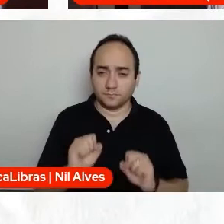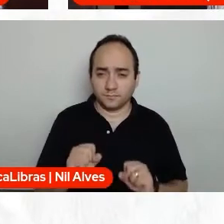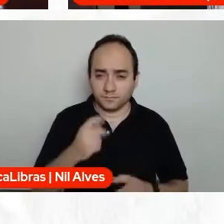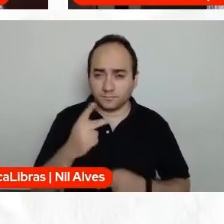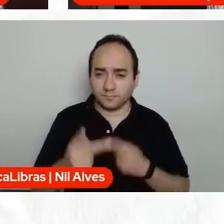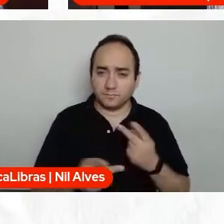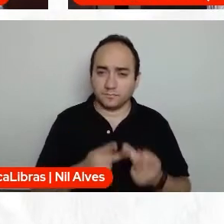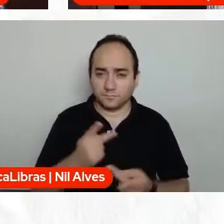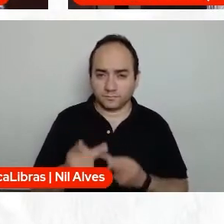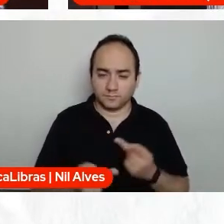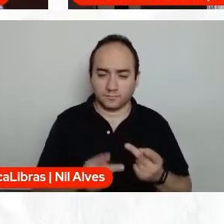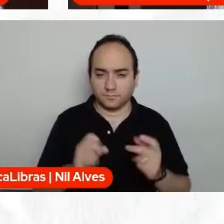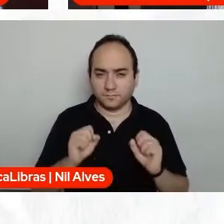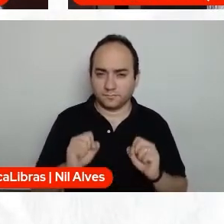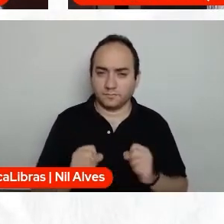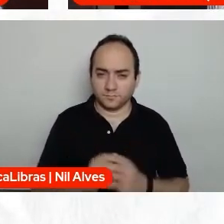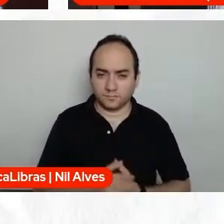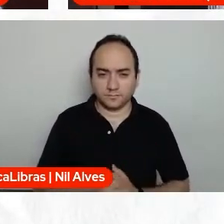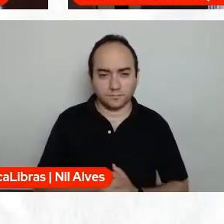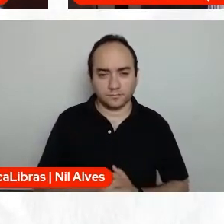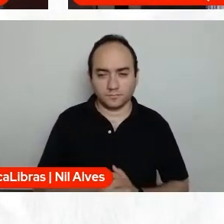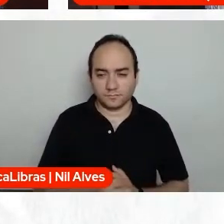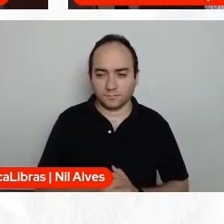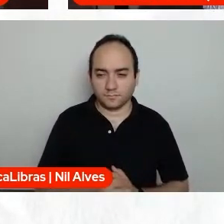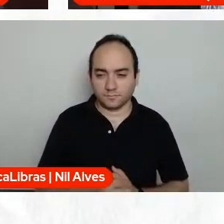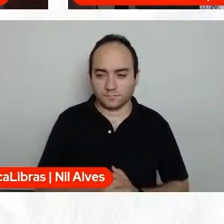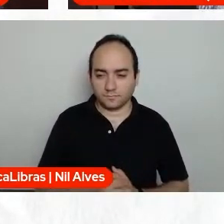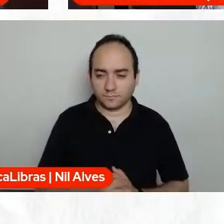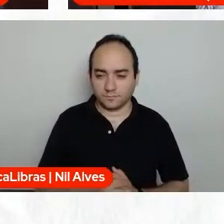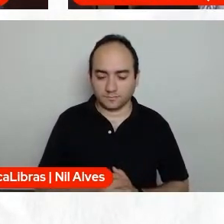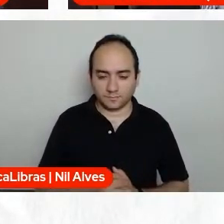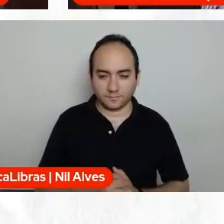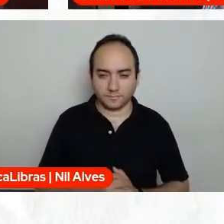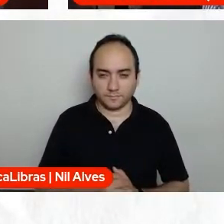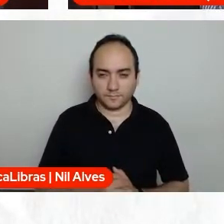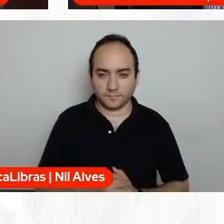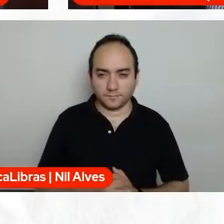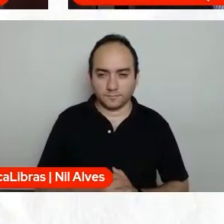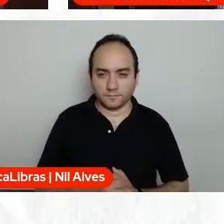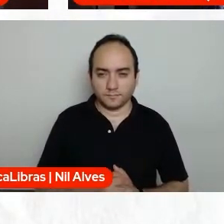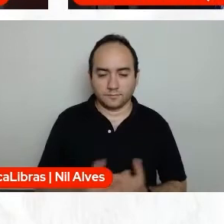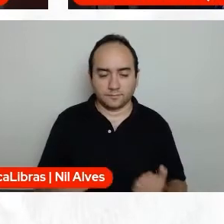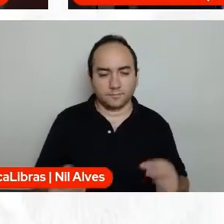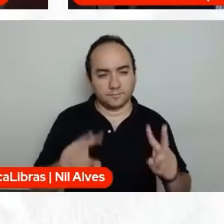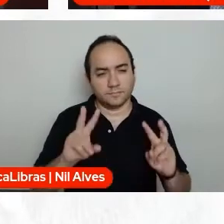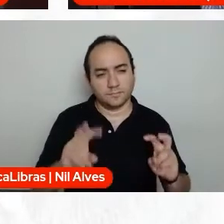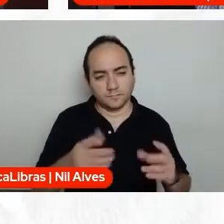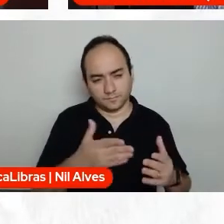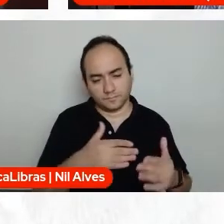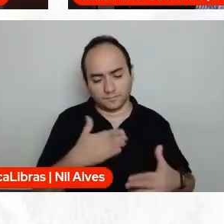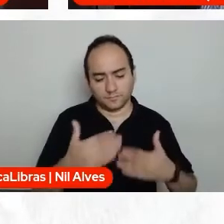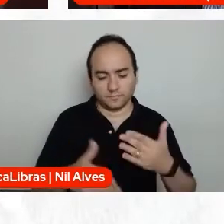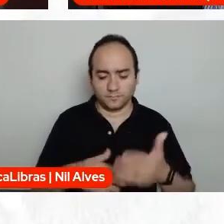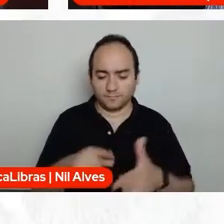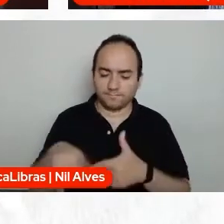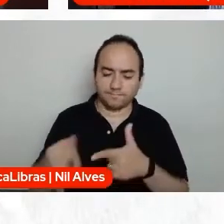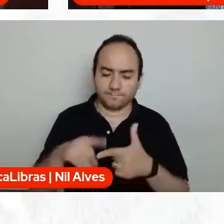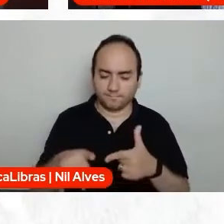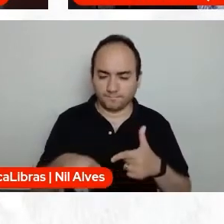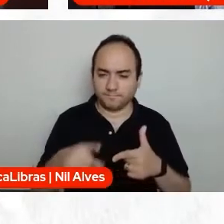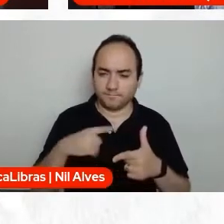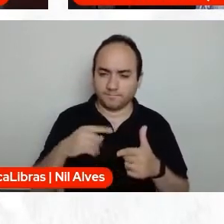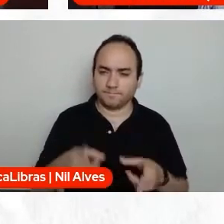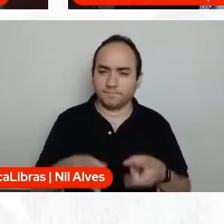Cada um pudesse falar um pouquinho sobre isso. Professor, com relação às consequências, eu tenho percebido com meus